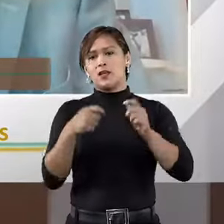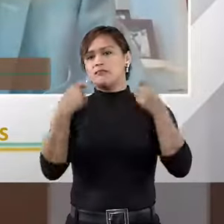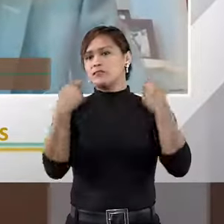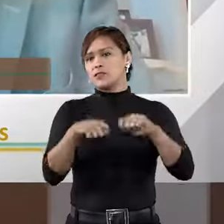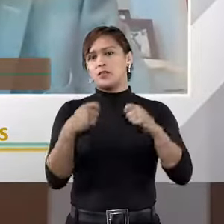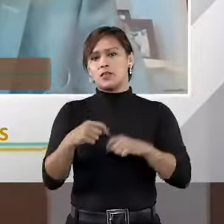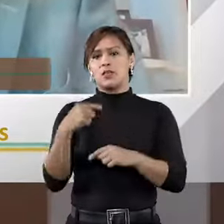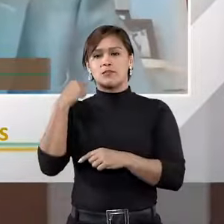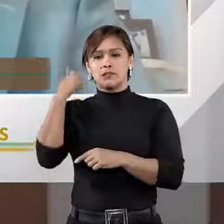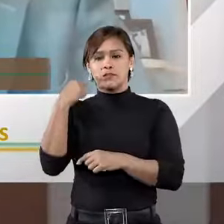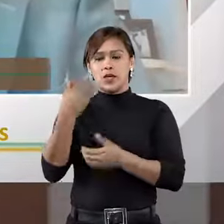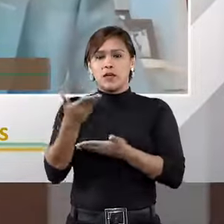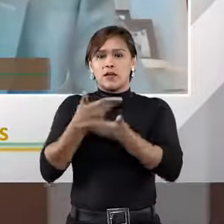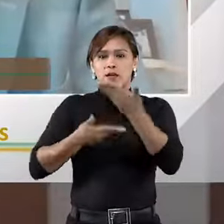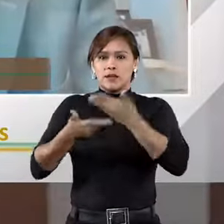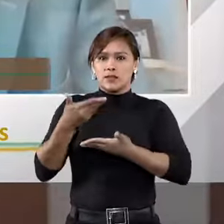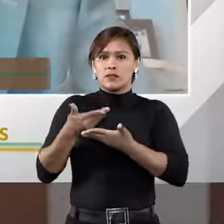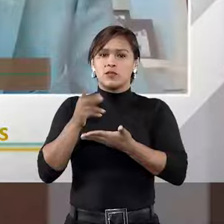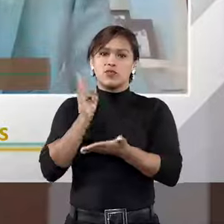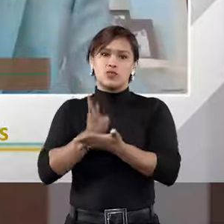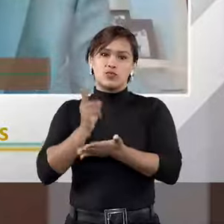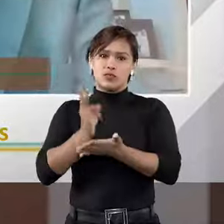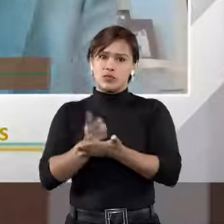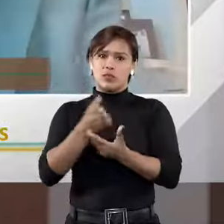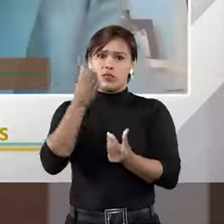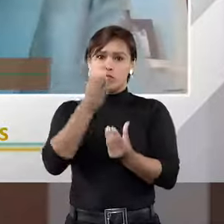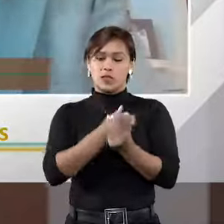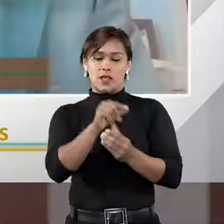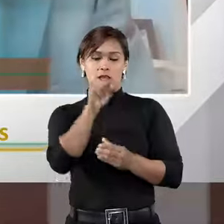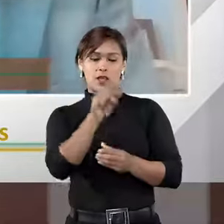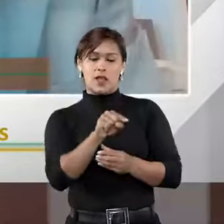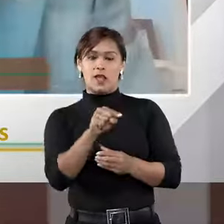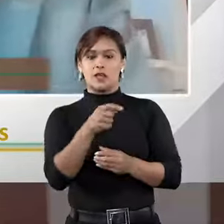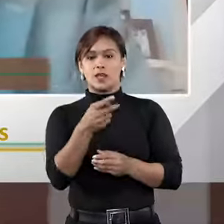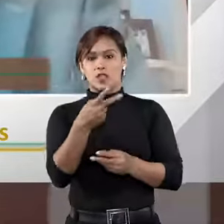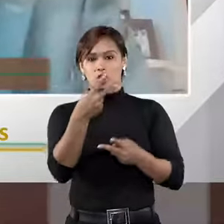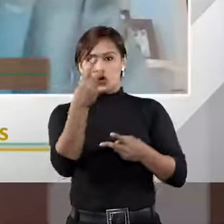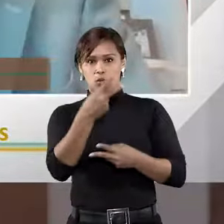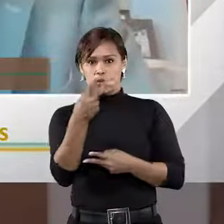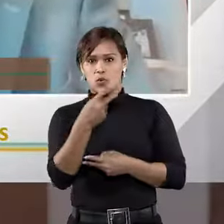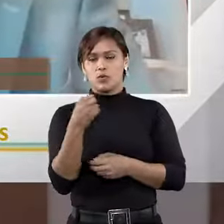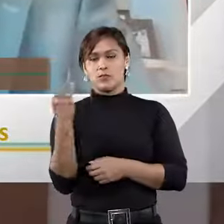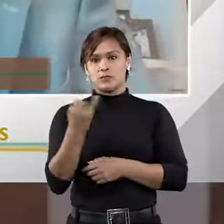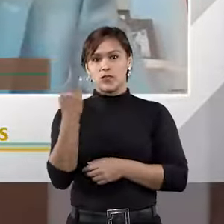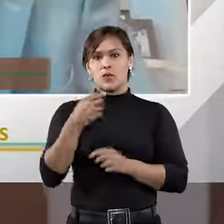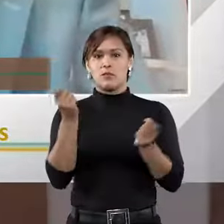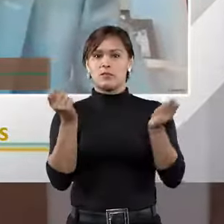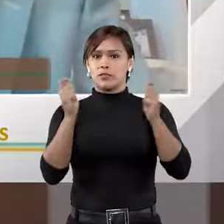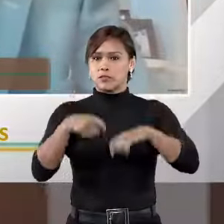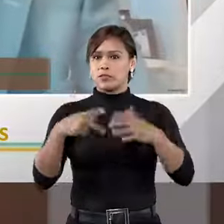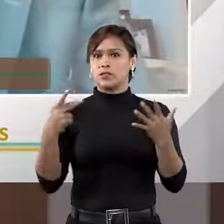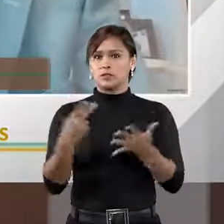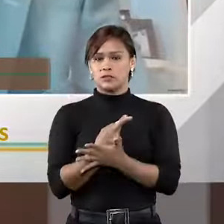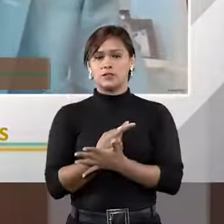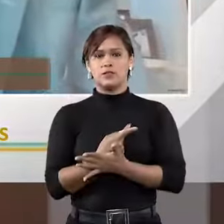necessidade de participação de advogado. Aqui, duas ponderações apenas poderiam ser feitas,